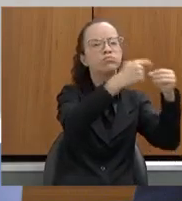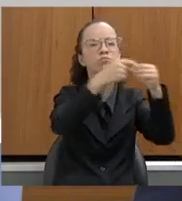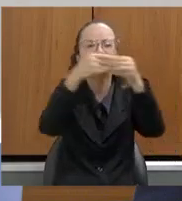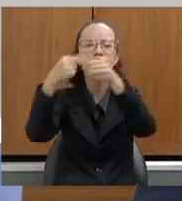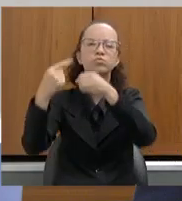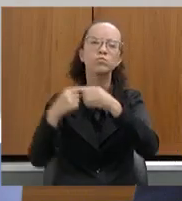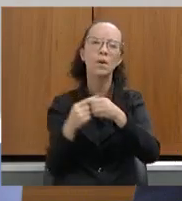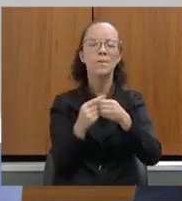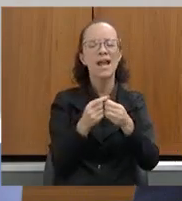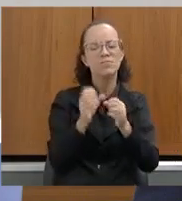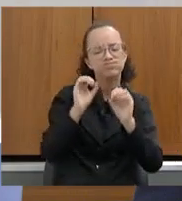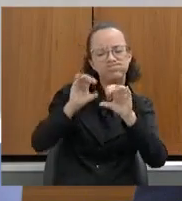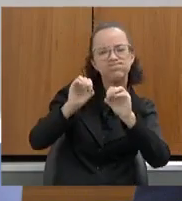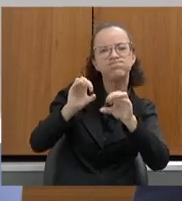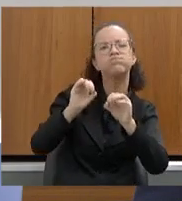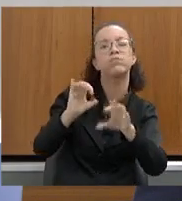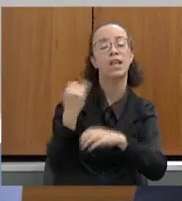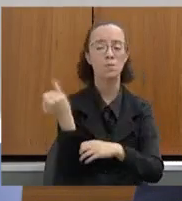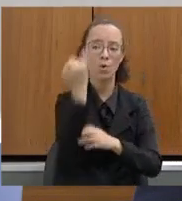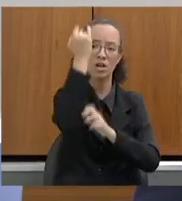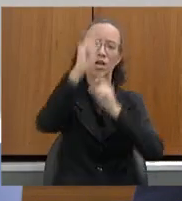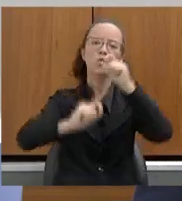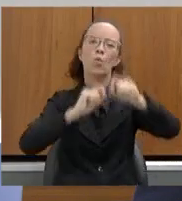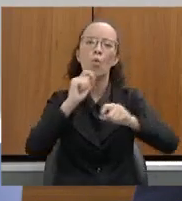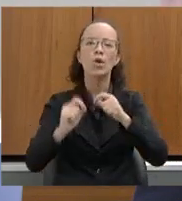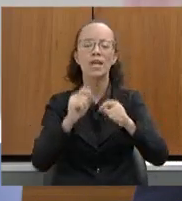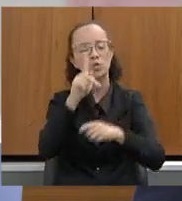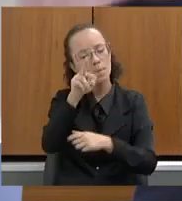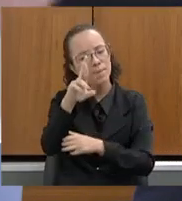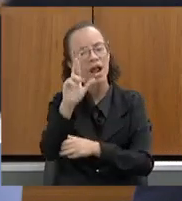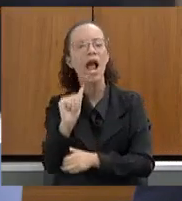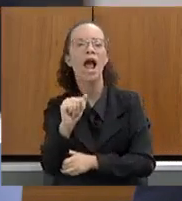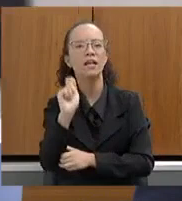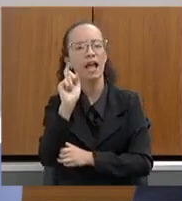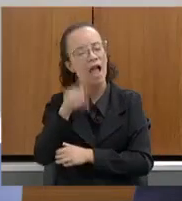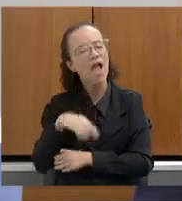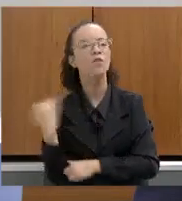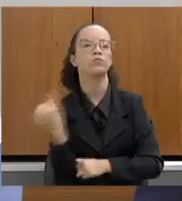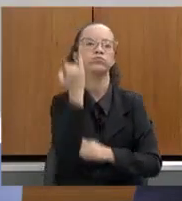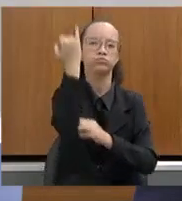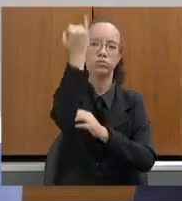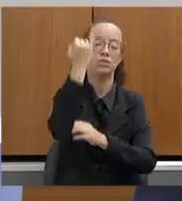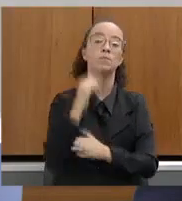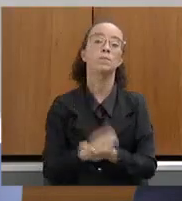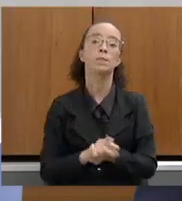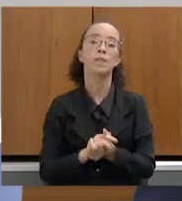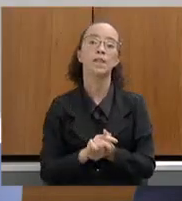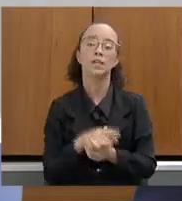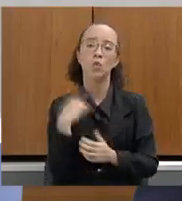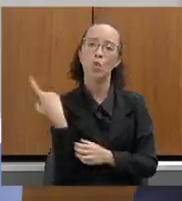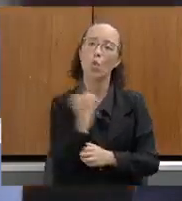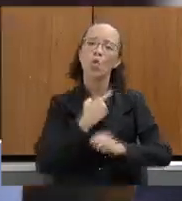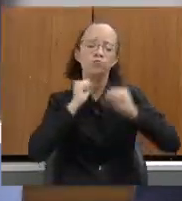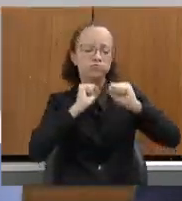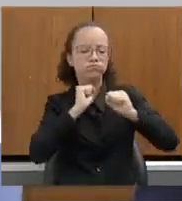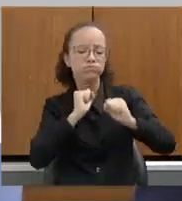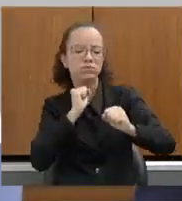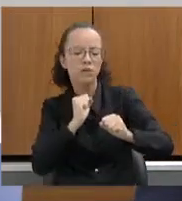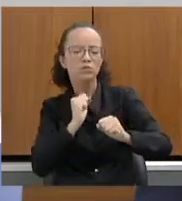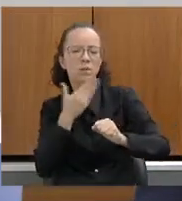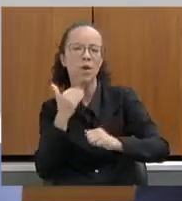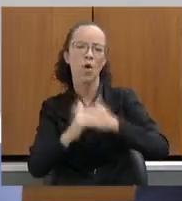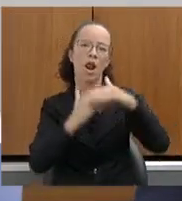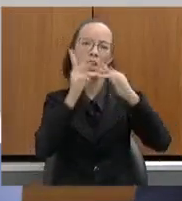os produtores rurais da importância à adesão do PRA para, na sequência, nós podermos viabilizar a sua implementação.